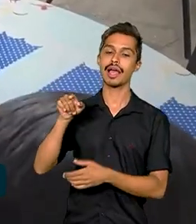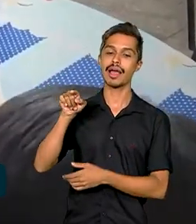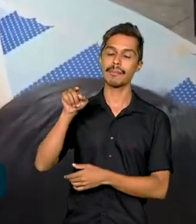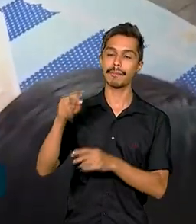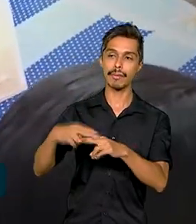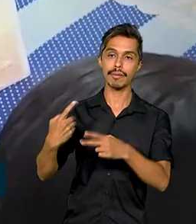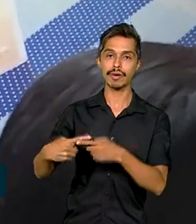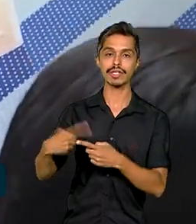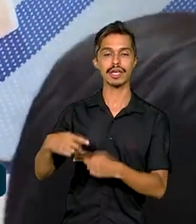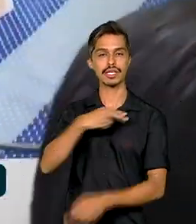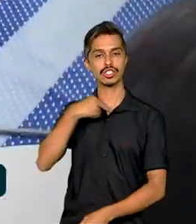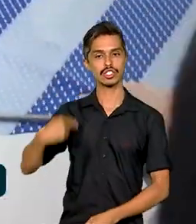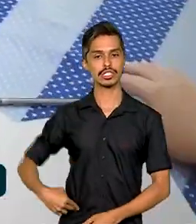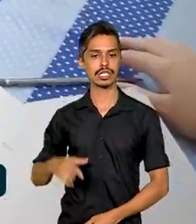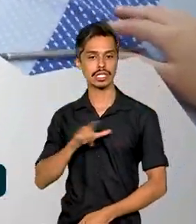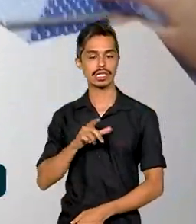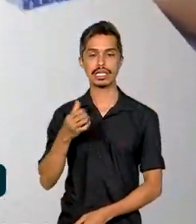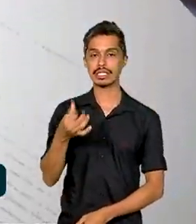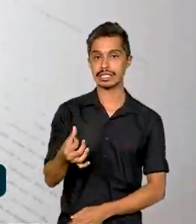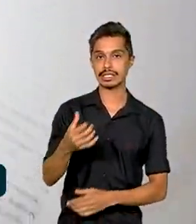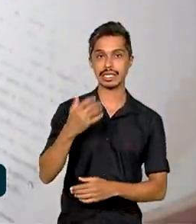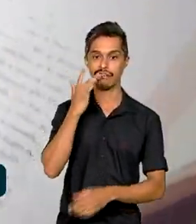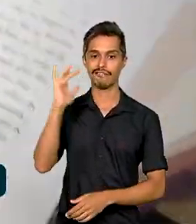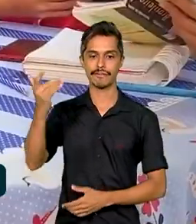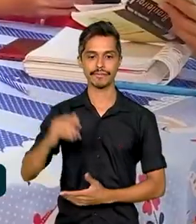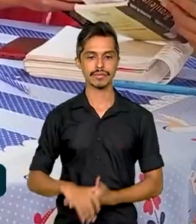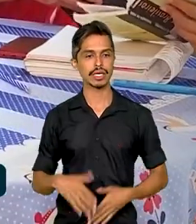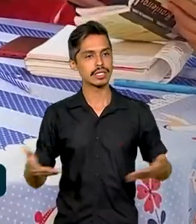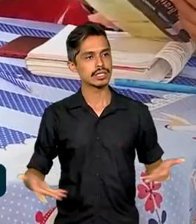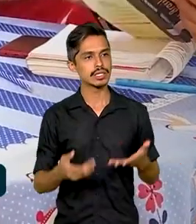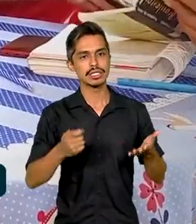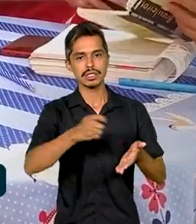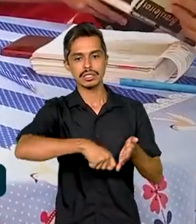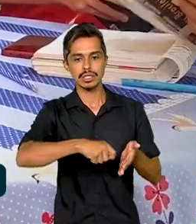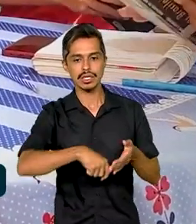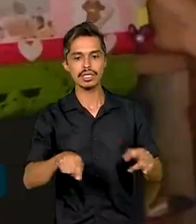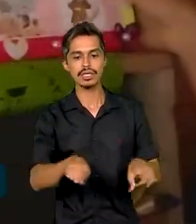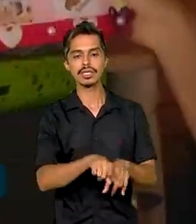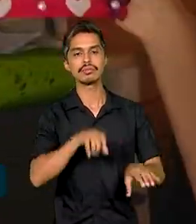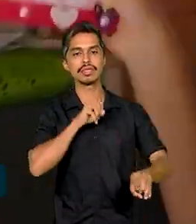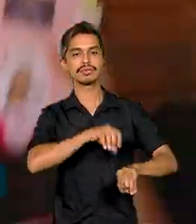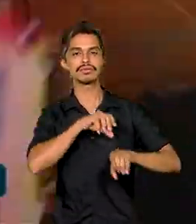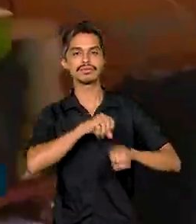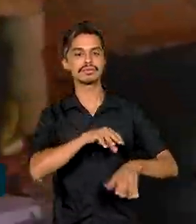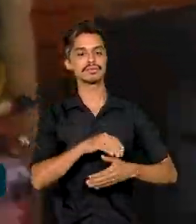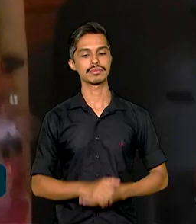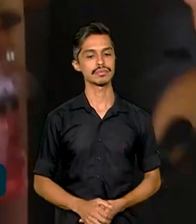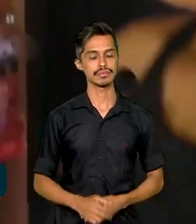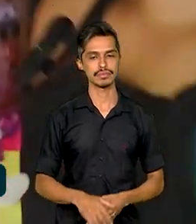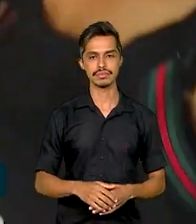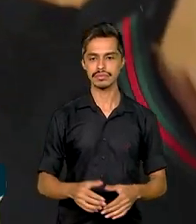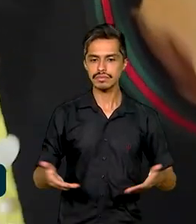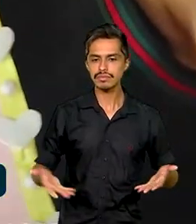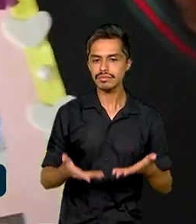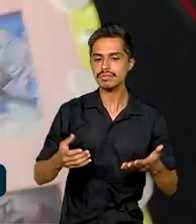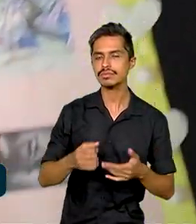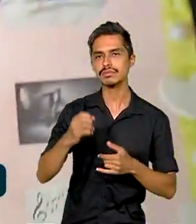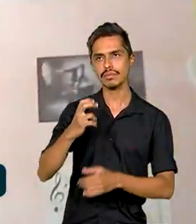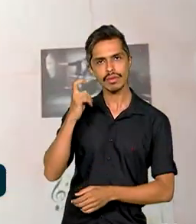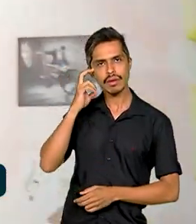O objetivo do concurso é fomentar a escrita e a alfabetização, incentivando a expressão da